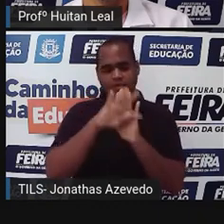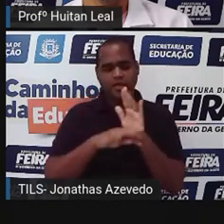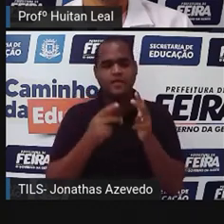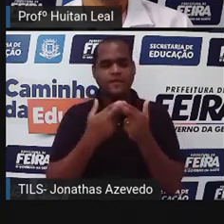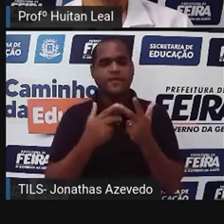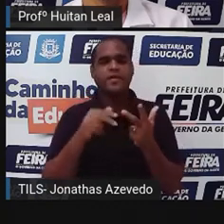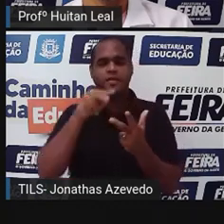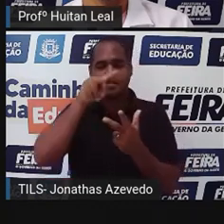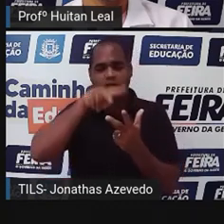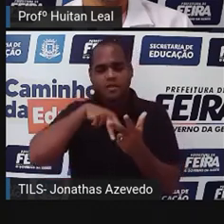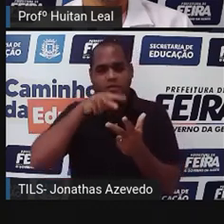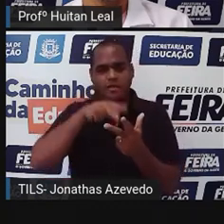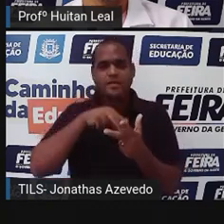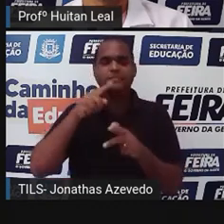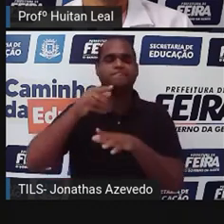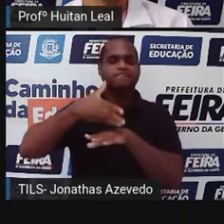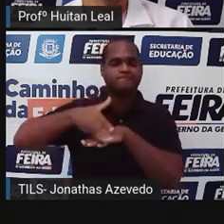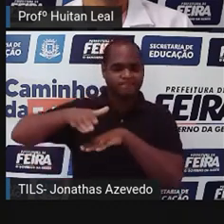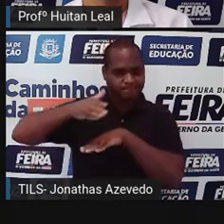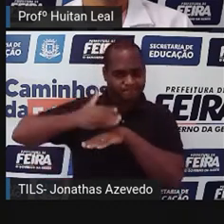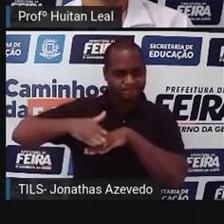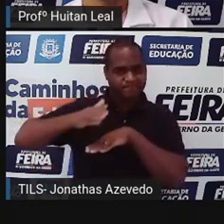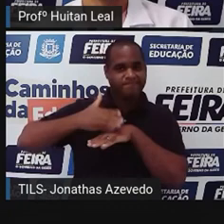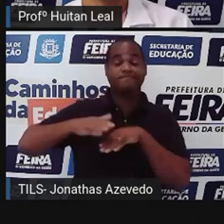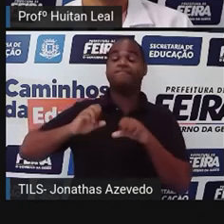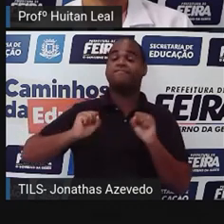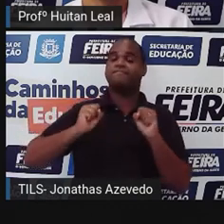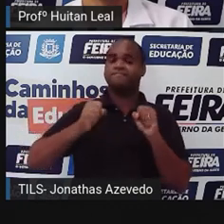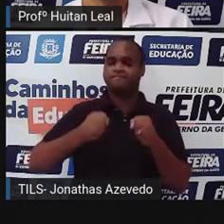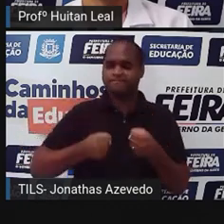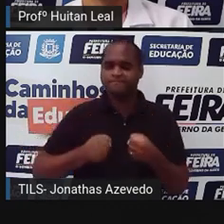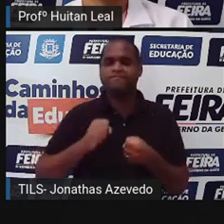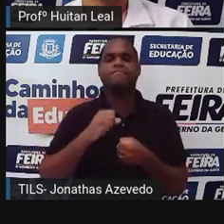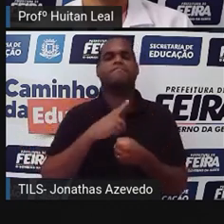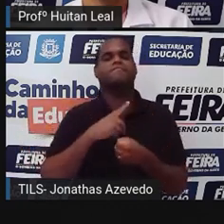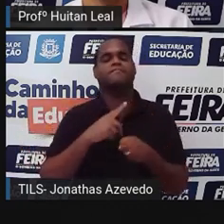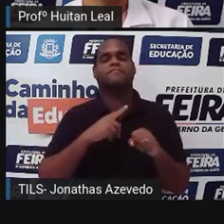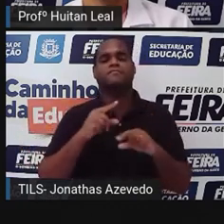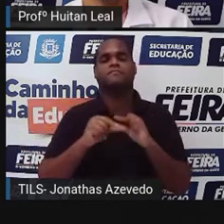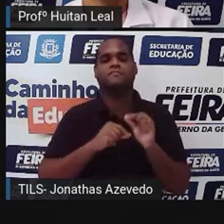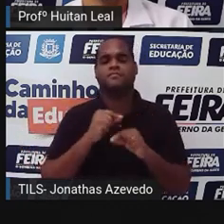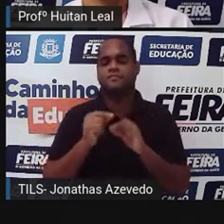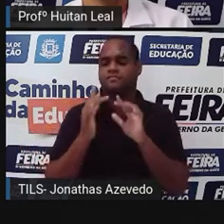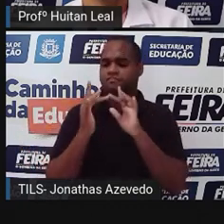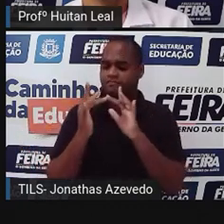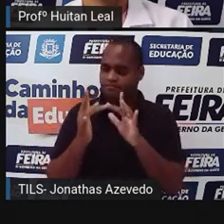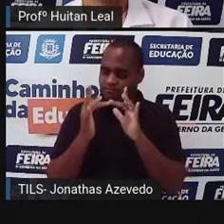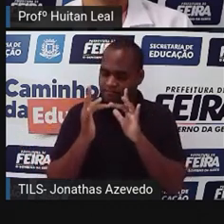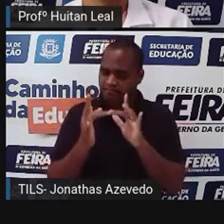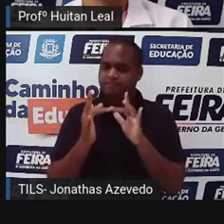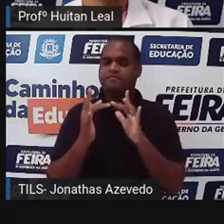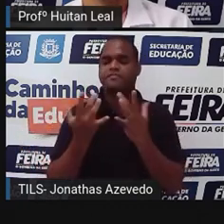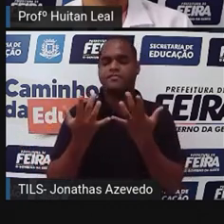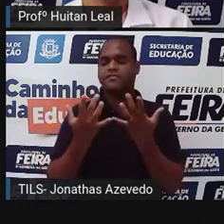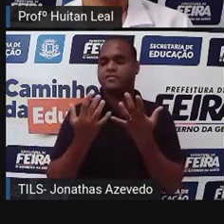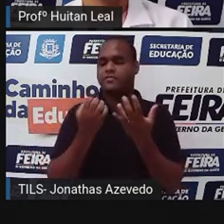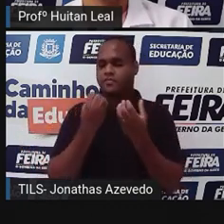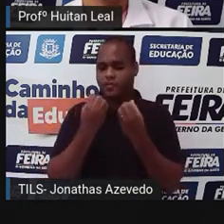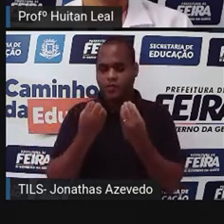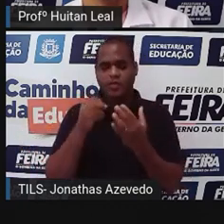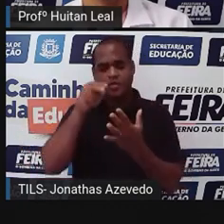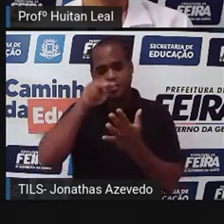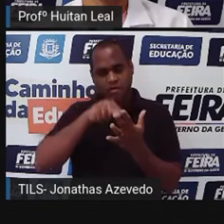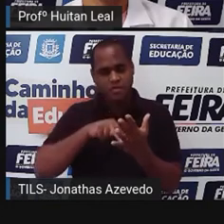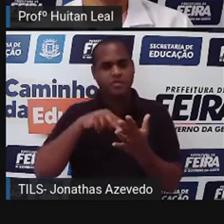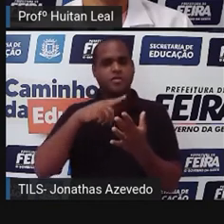da leitura nos leva a uma intimidade maior com a leitura